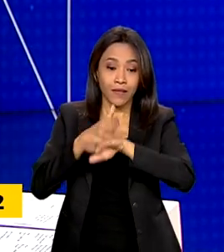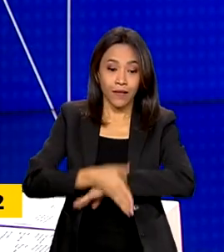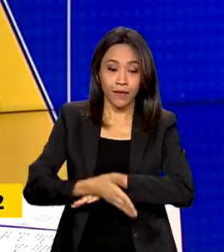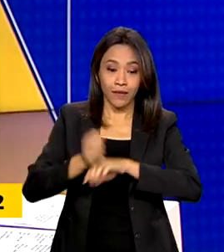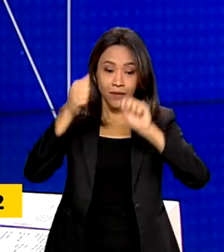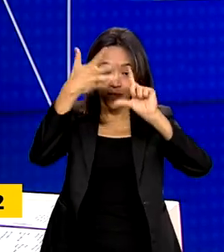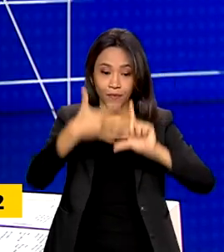na internet.